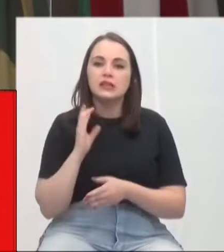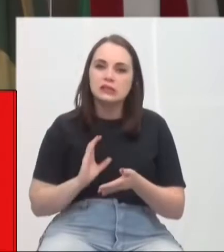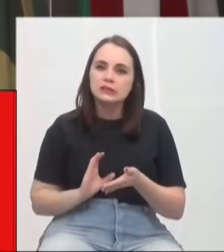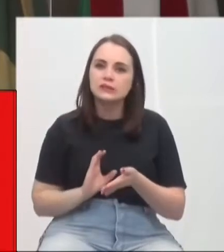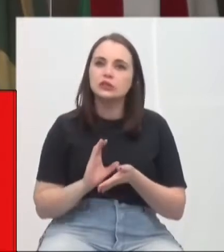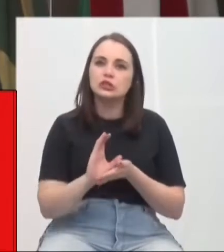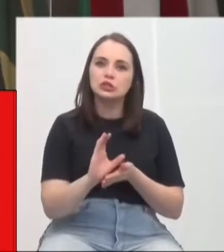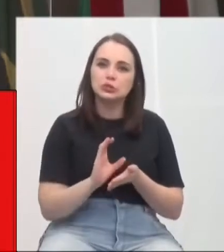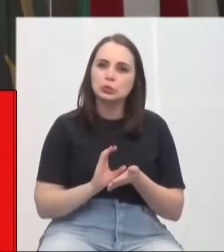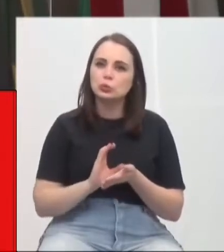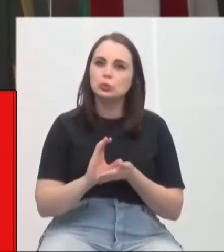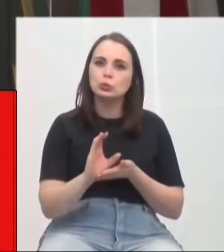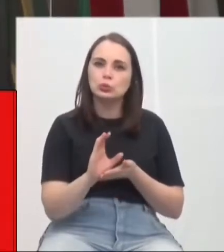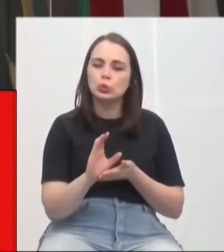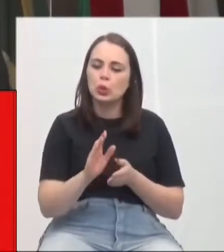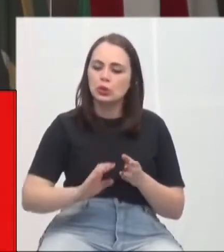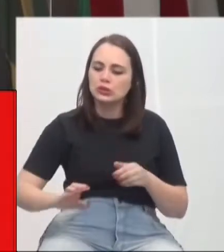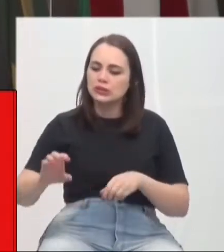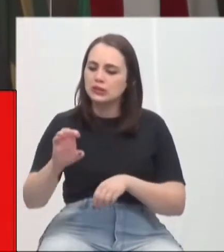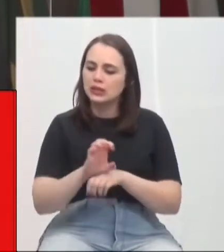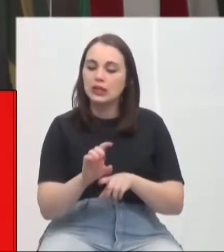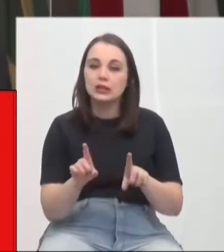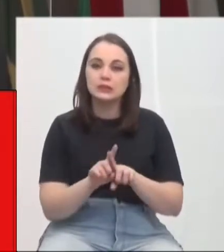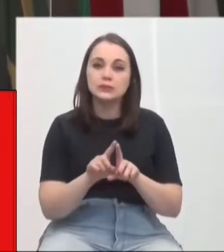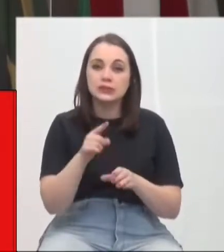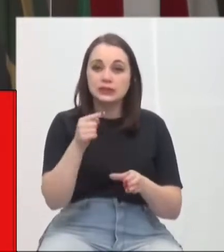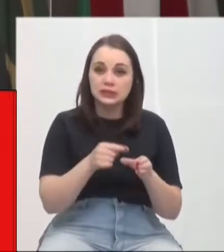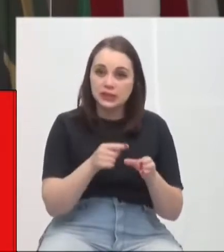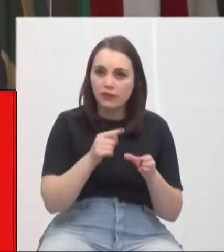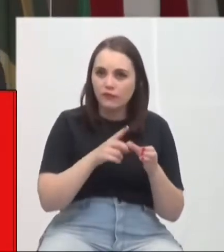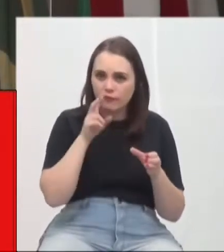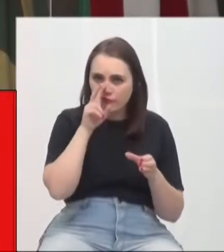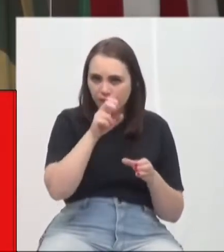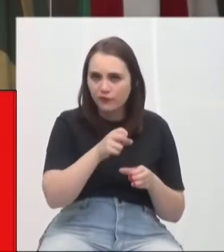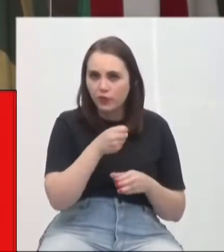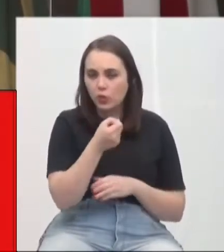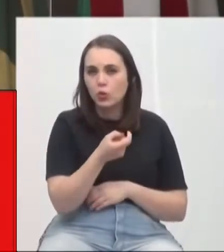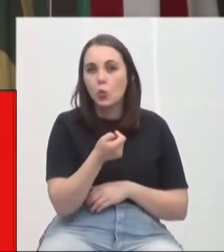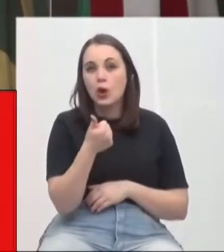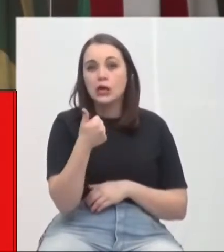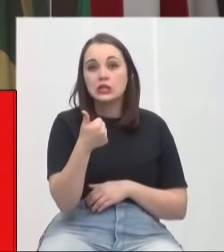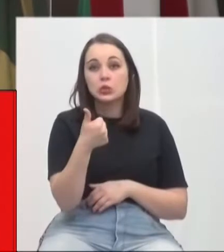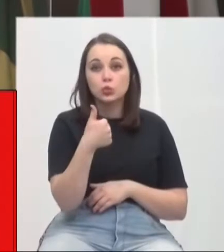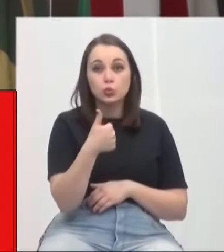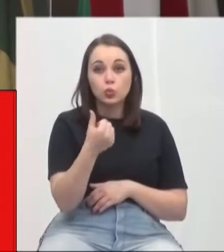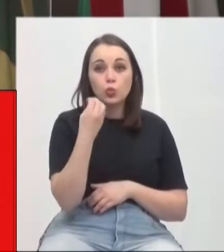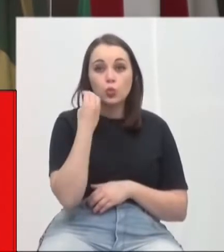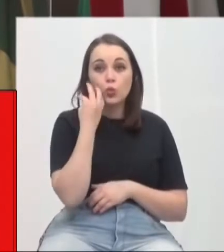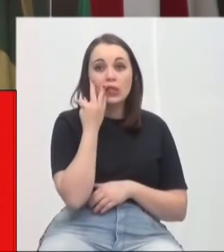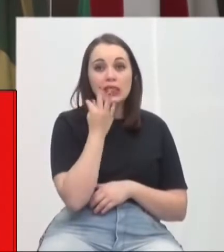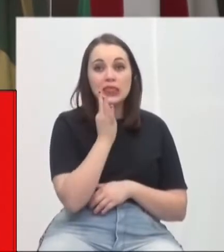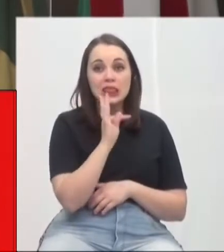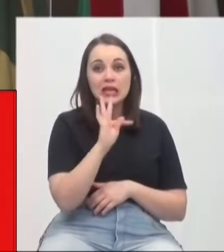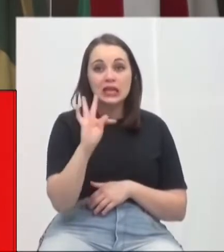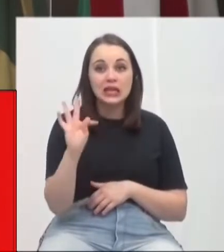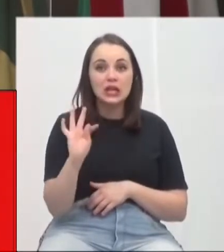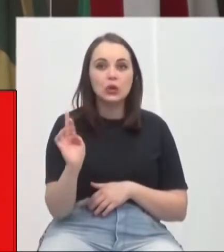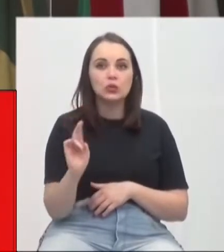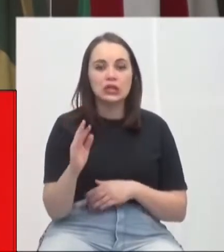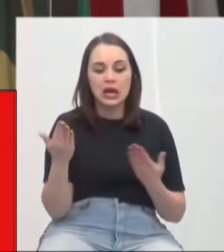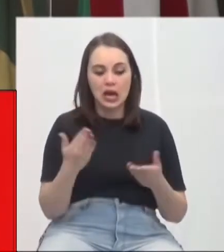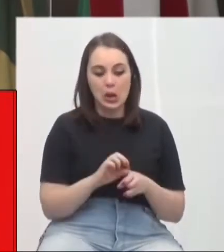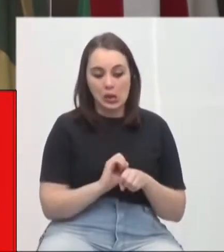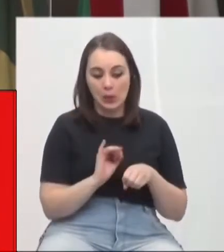nos estados, nos municípios, quase um trilhão, para dizer, nesse período de